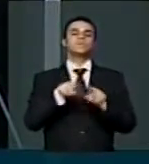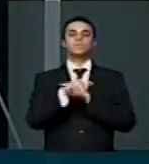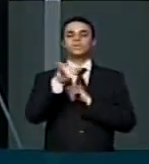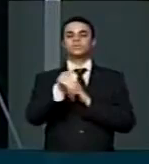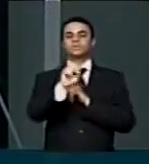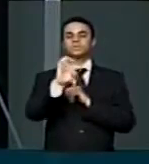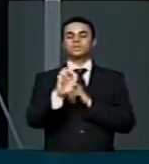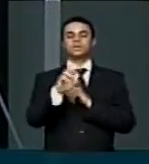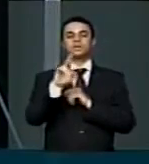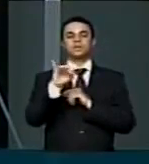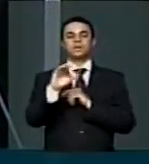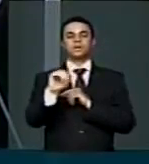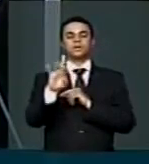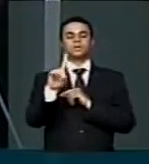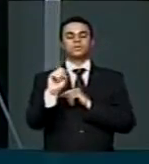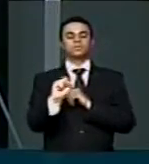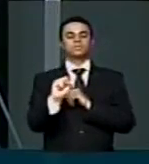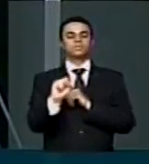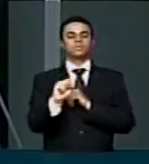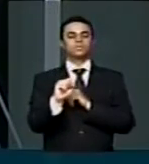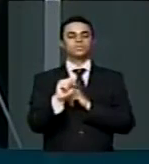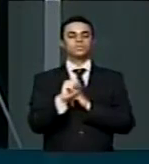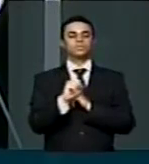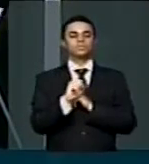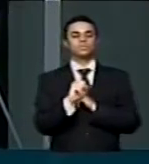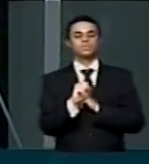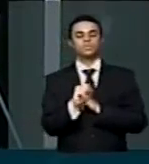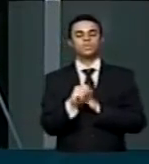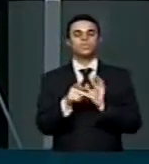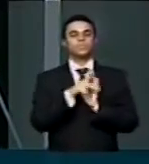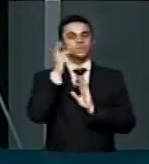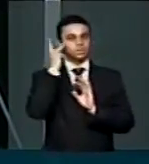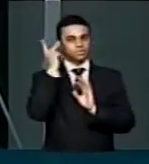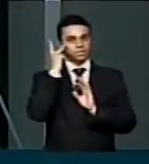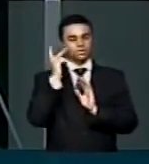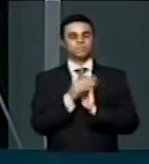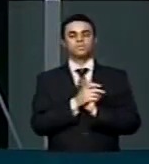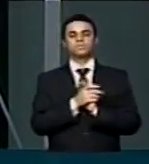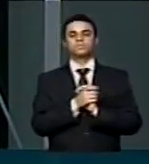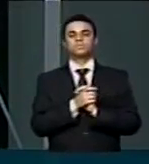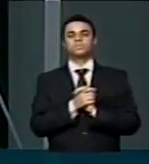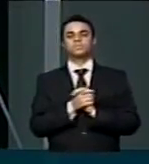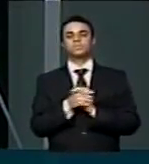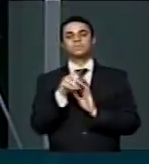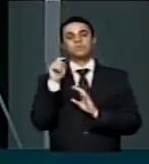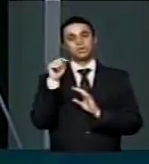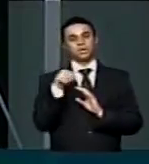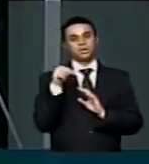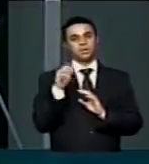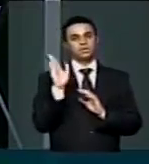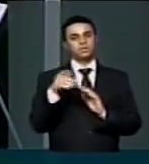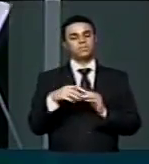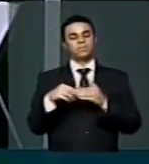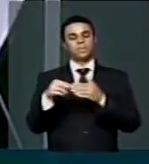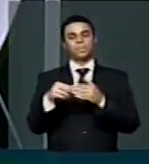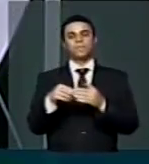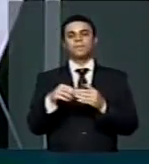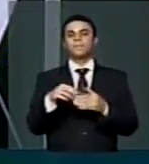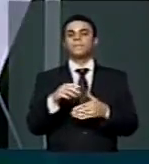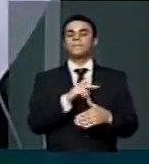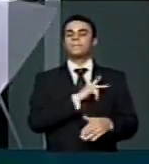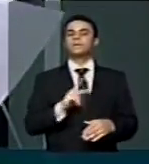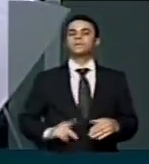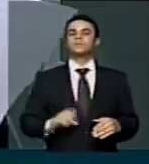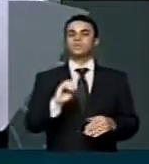José Ricardo dos Santos Luz Júnior, de São Paulo Aqui encaminhado pelo presidente da UAB do Paraná, Juliano